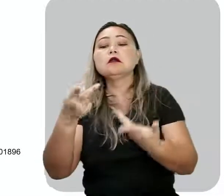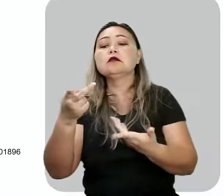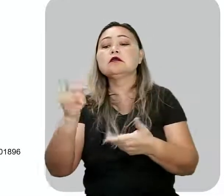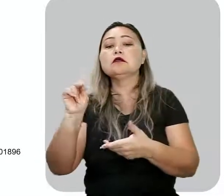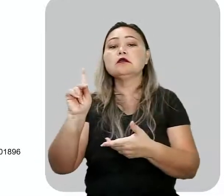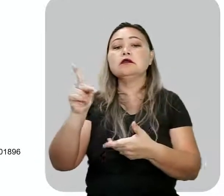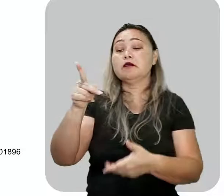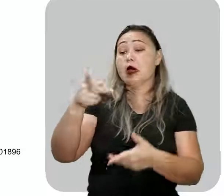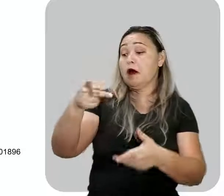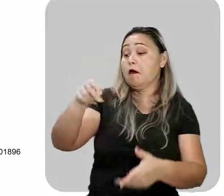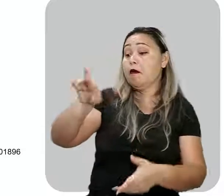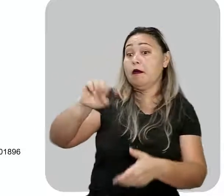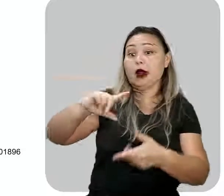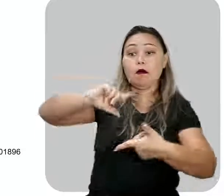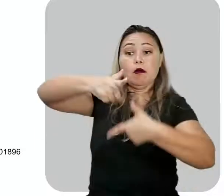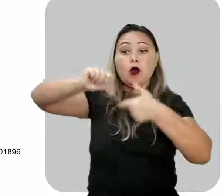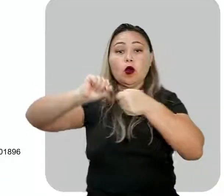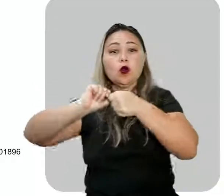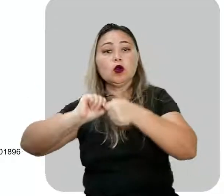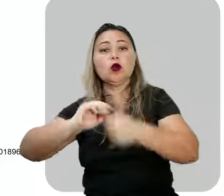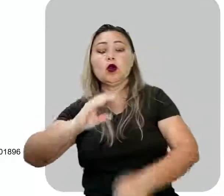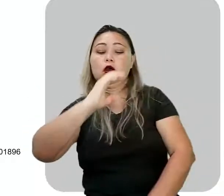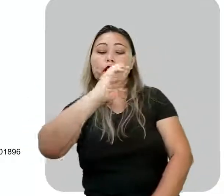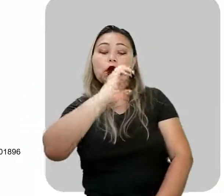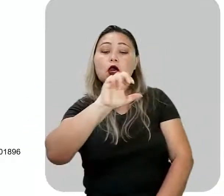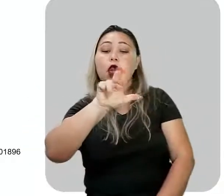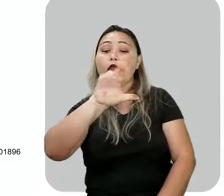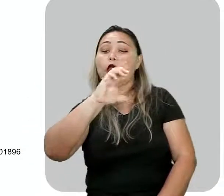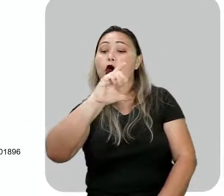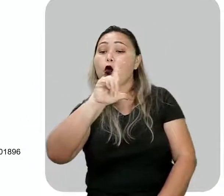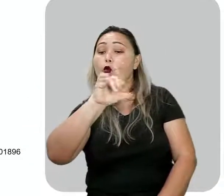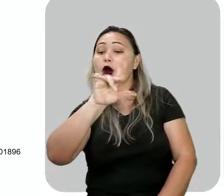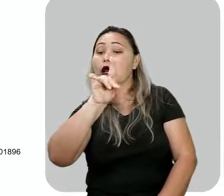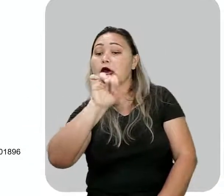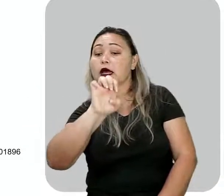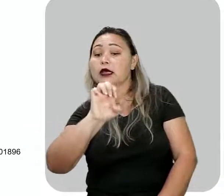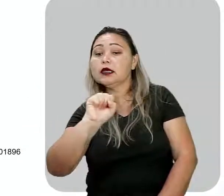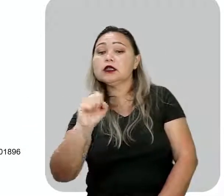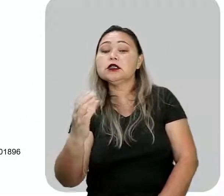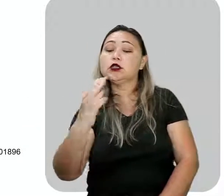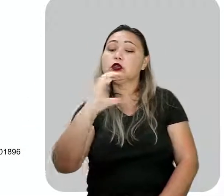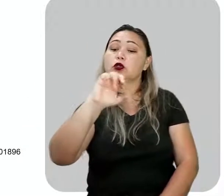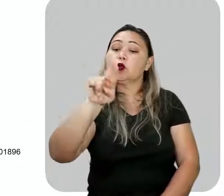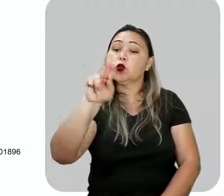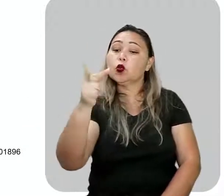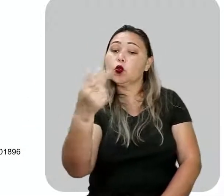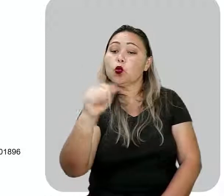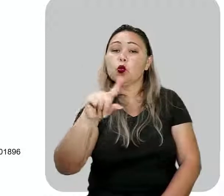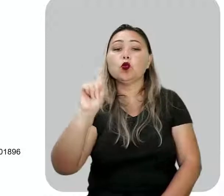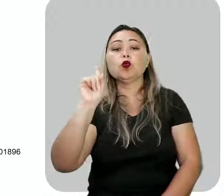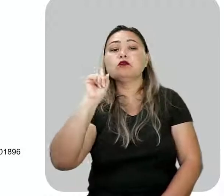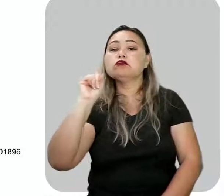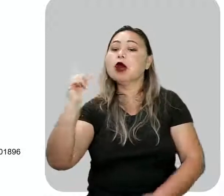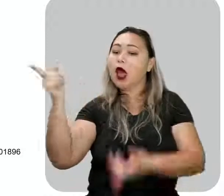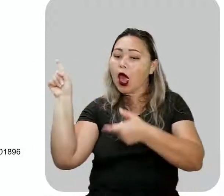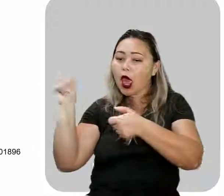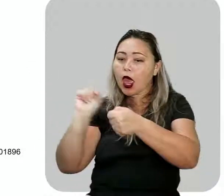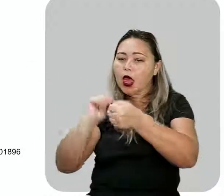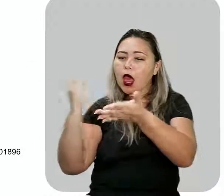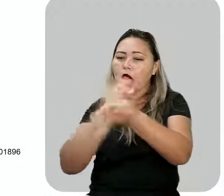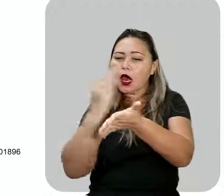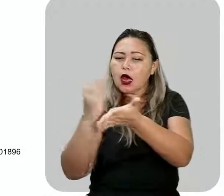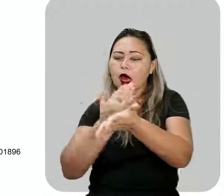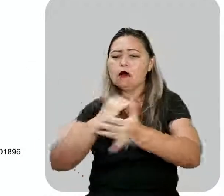sertões do pré-modernismo de Euclides da Cunha. A obra regionalista narra os acontecimentos